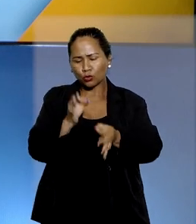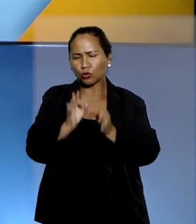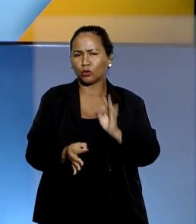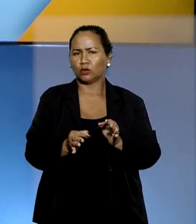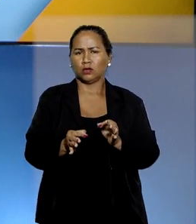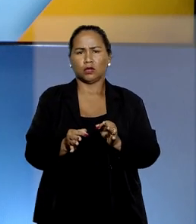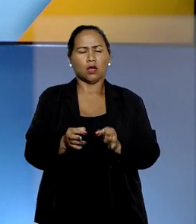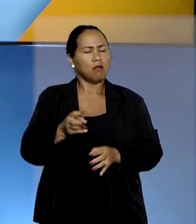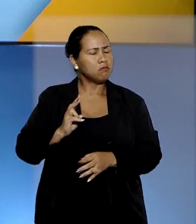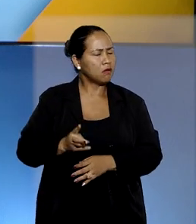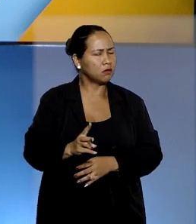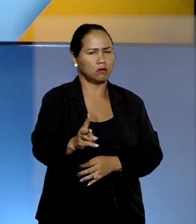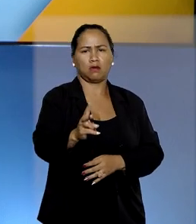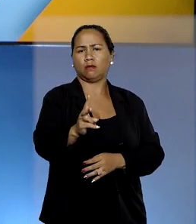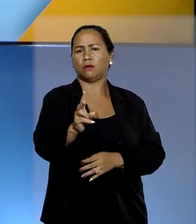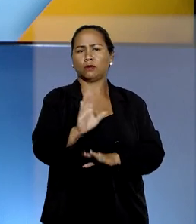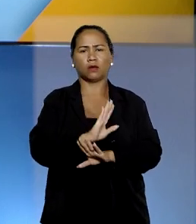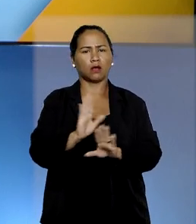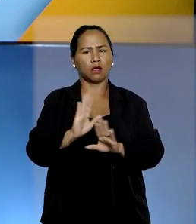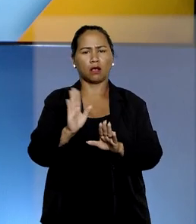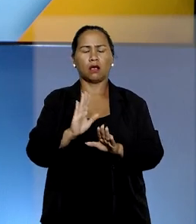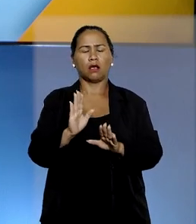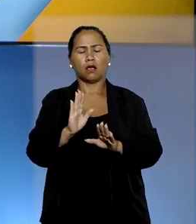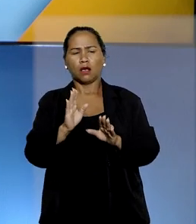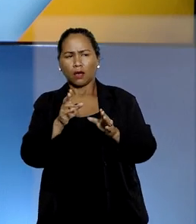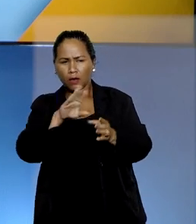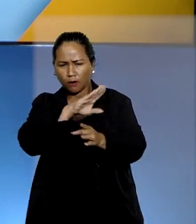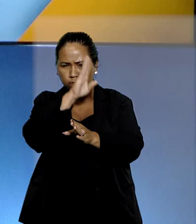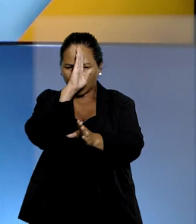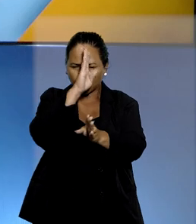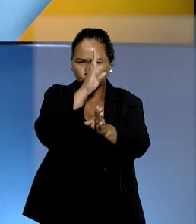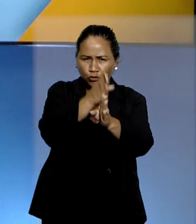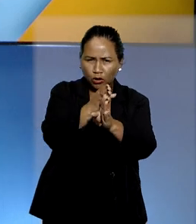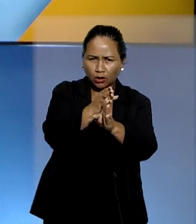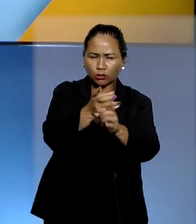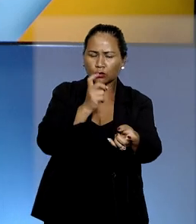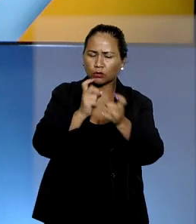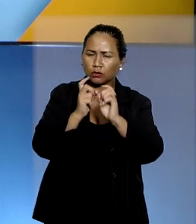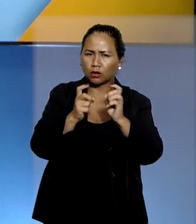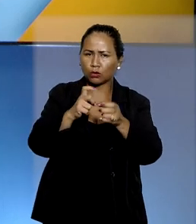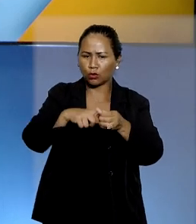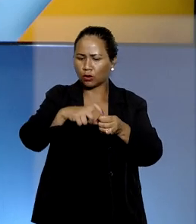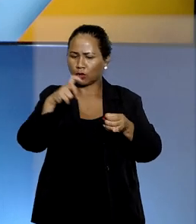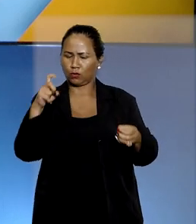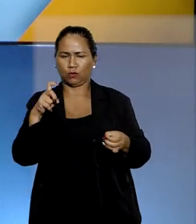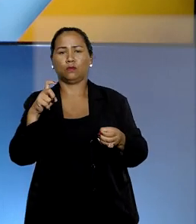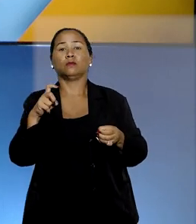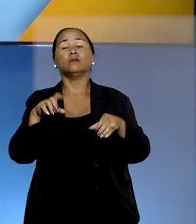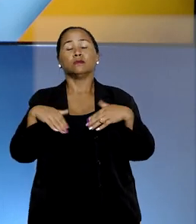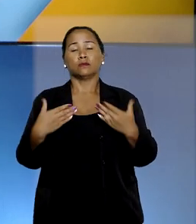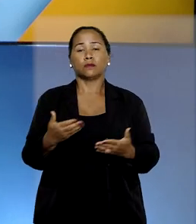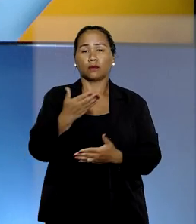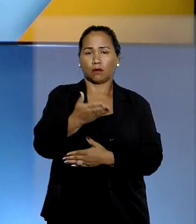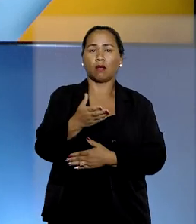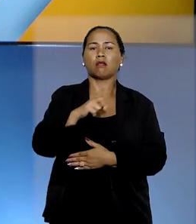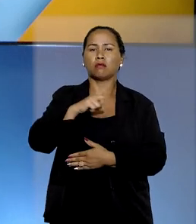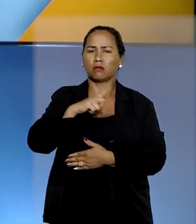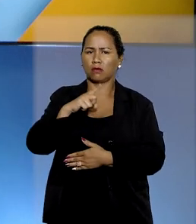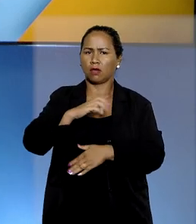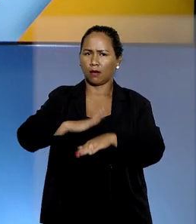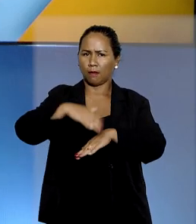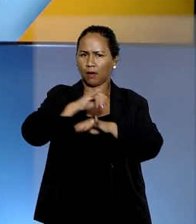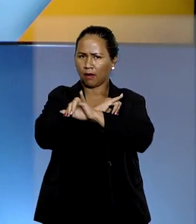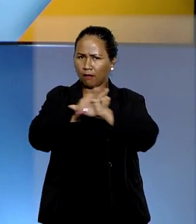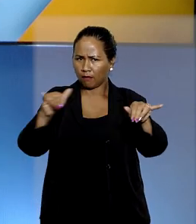nem sempre atinge o administrador não sócio. O repórter Rafael Porfírio tem mais informações sobre a